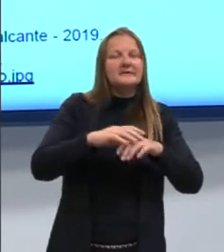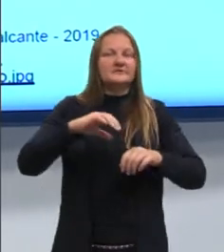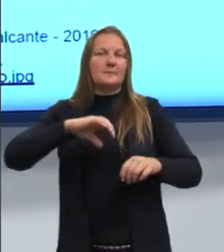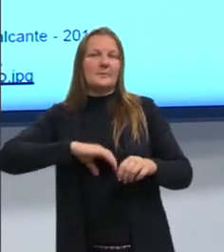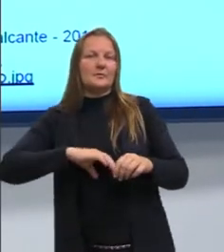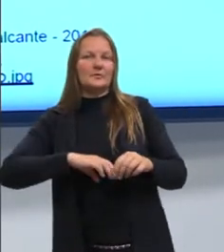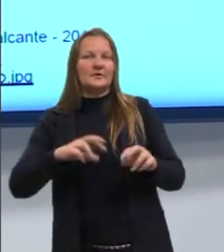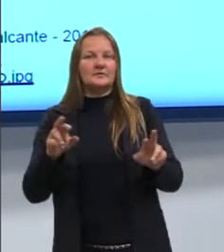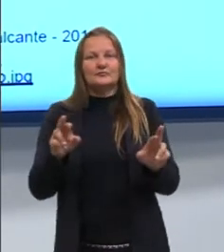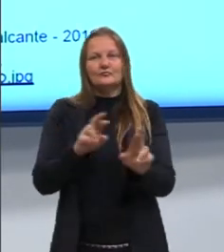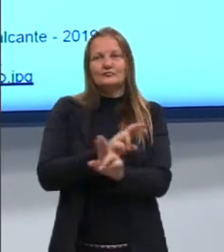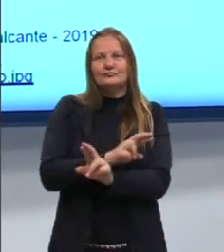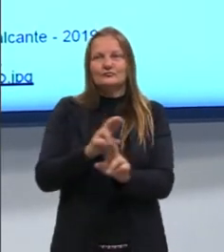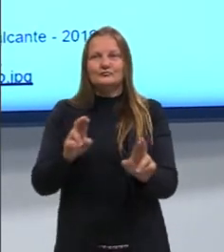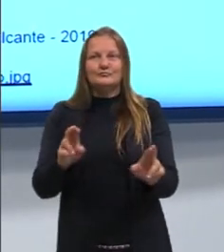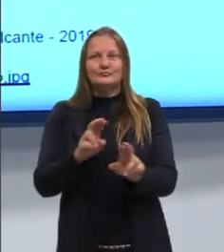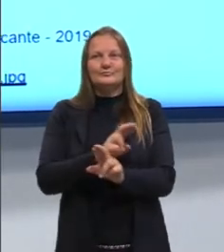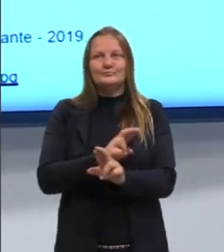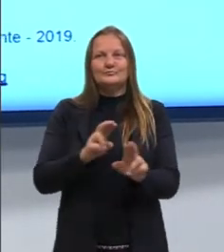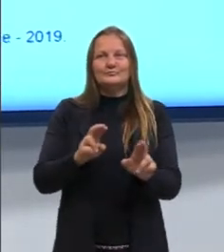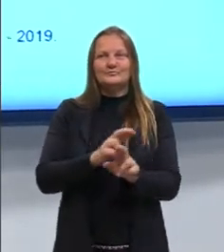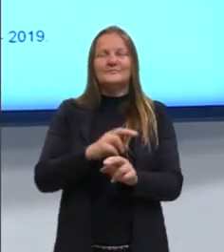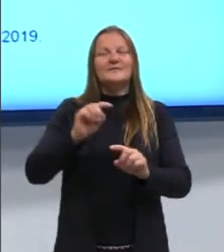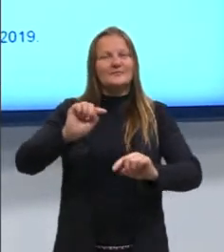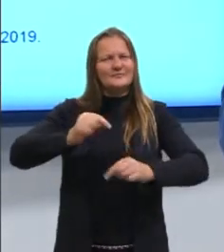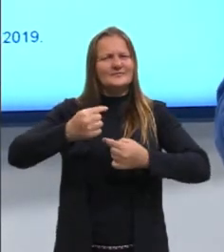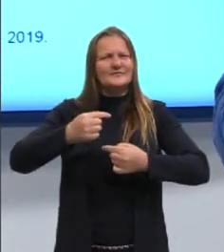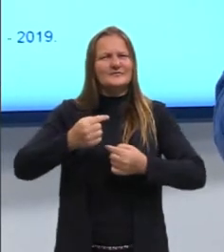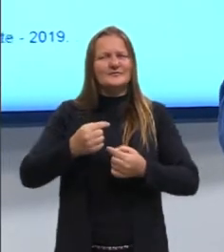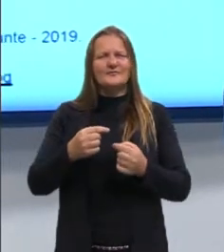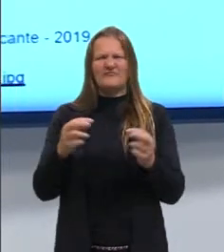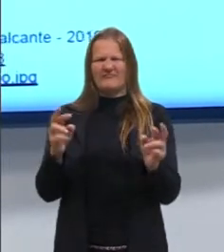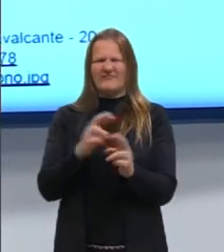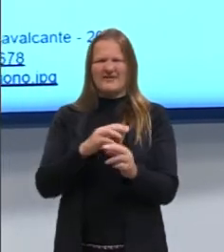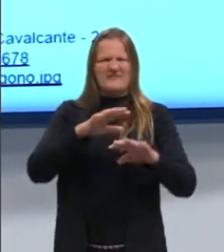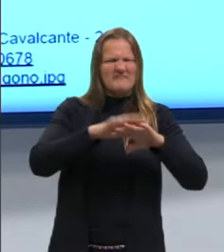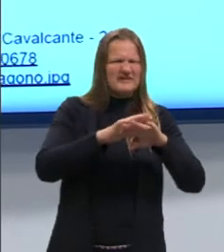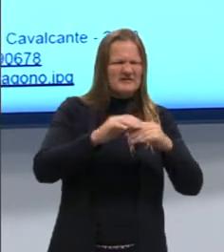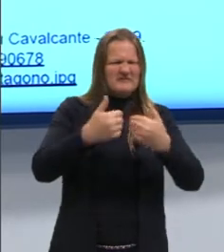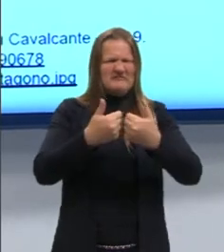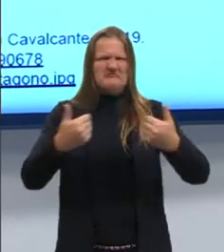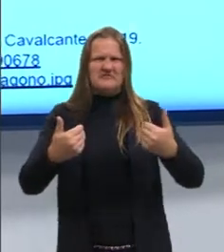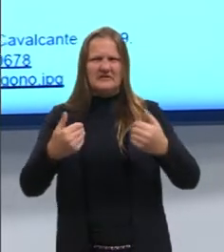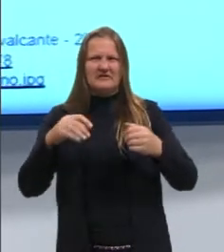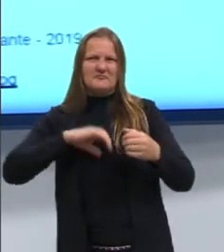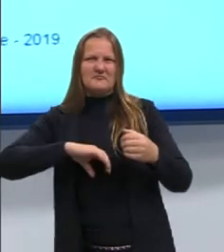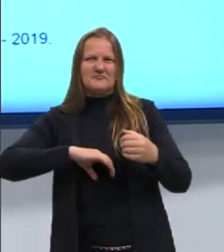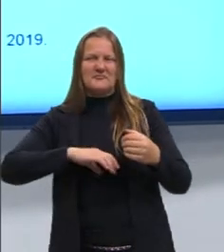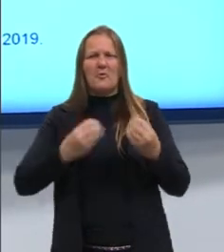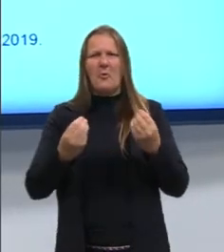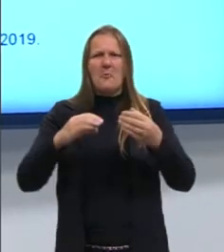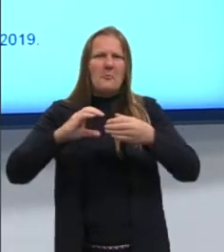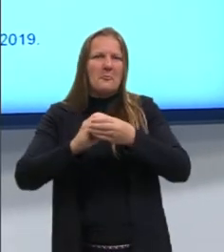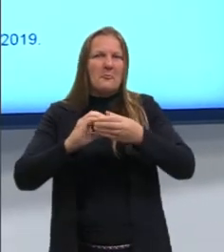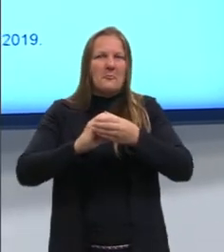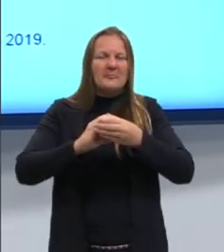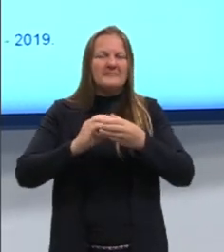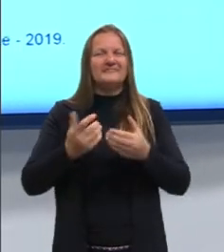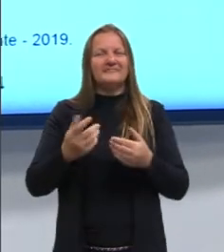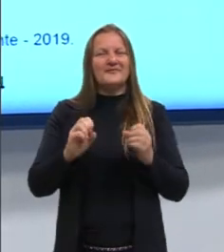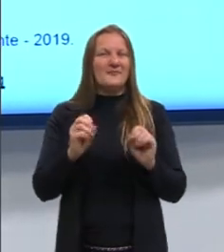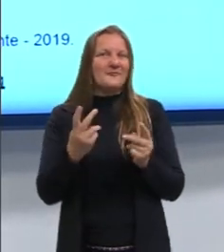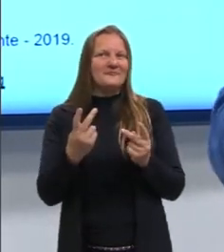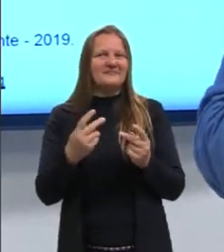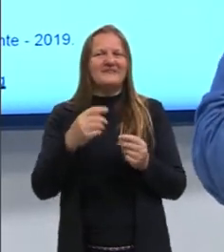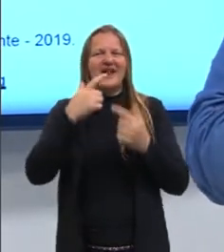portuguesa, porque às vezes é muito difícil da gente encontrar essa relação, mas onde que a matemática se encaixa com o português ou com